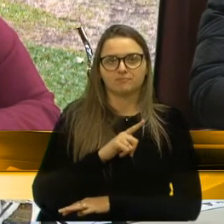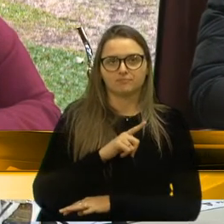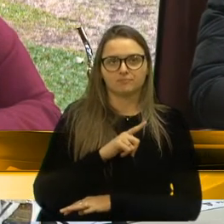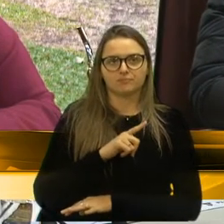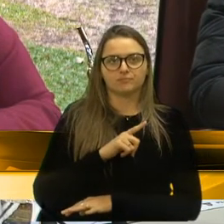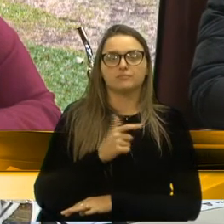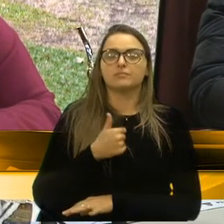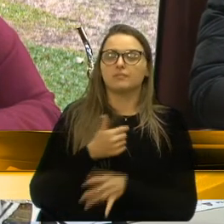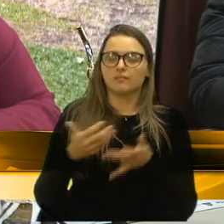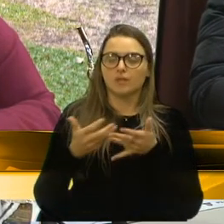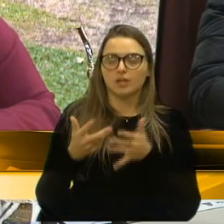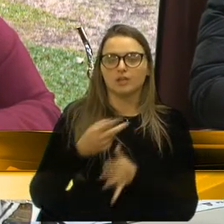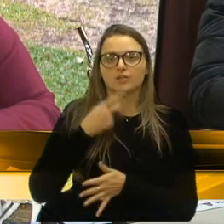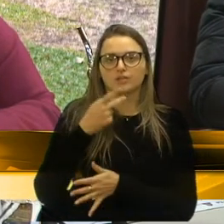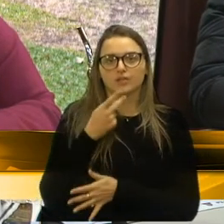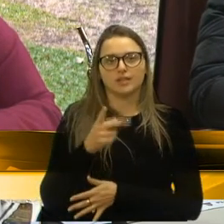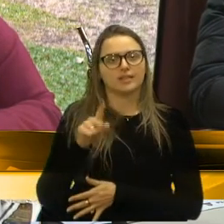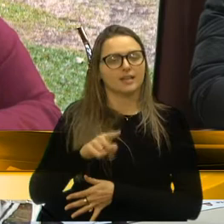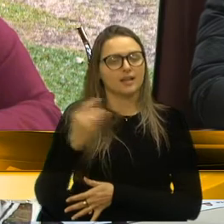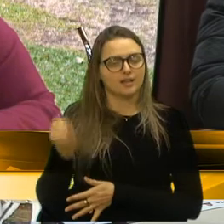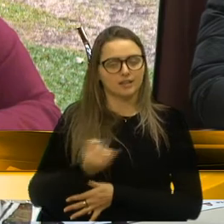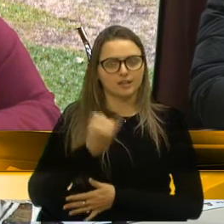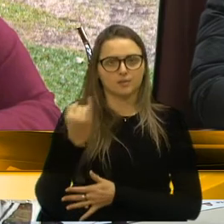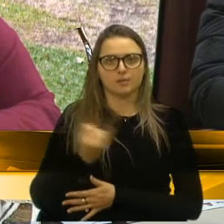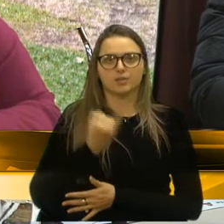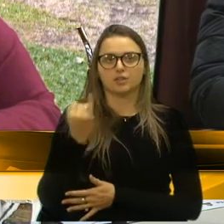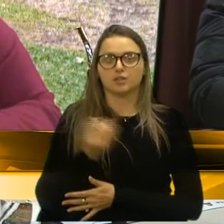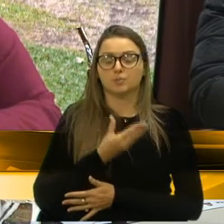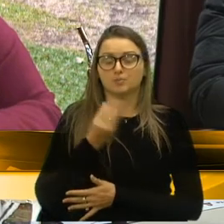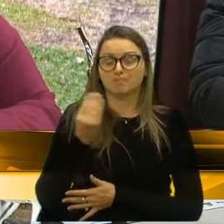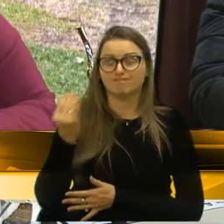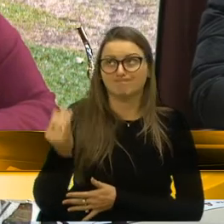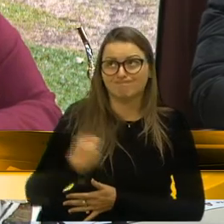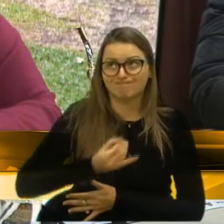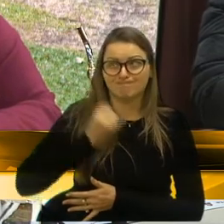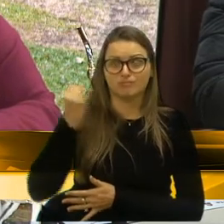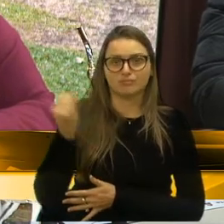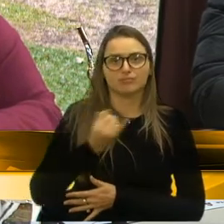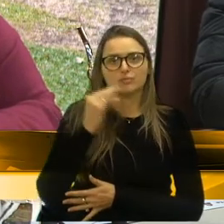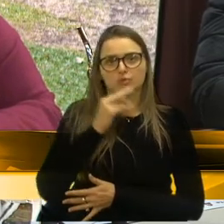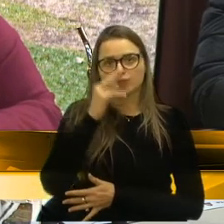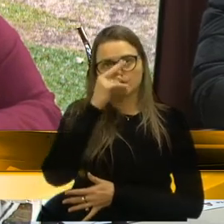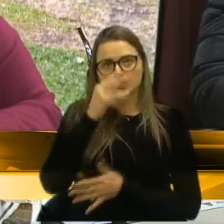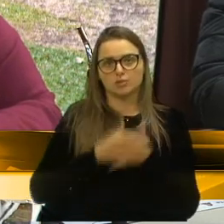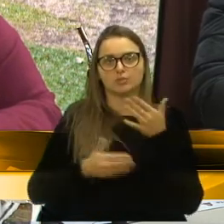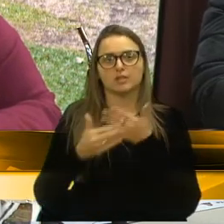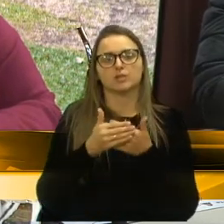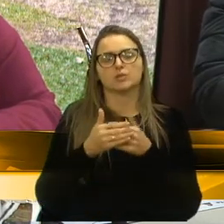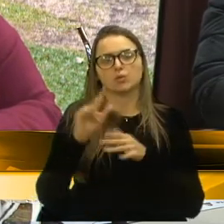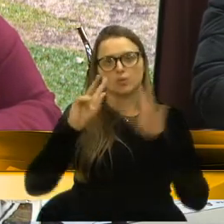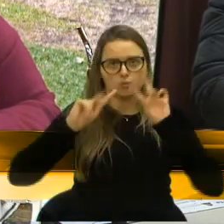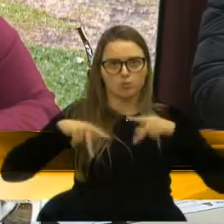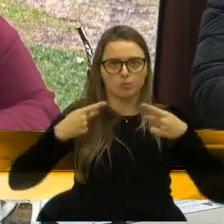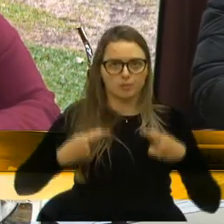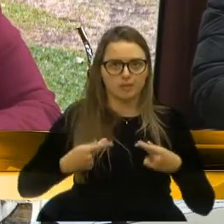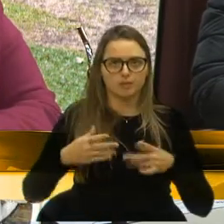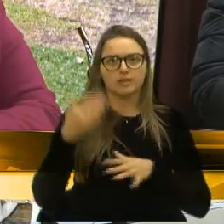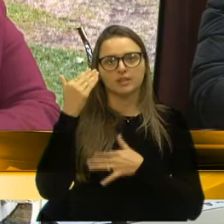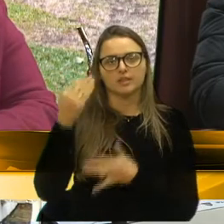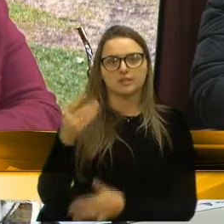quero aqui dizer que é de muita importância, muita relevância para o ser humano. Parabéns, mais uma vez.